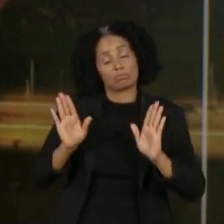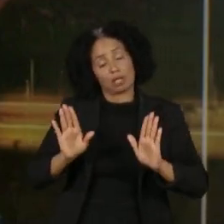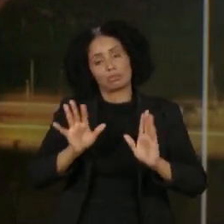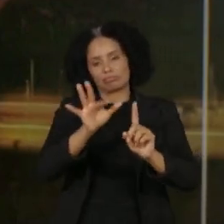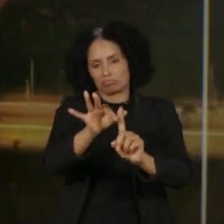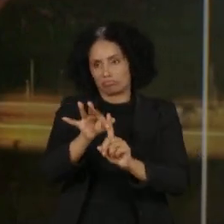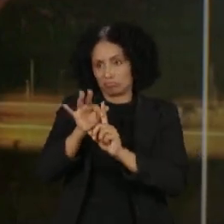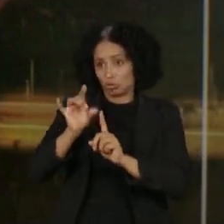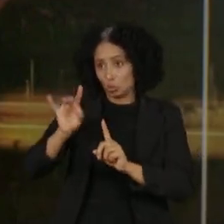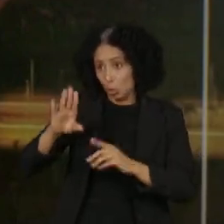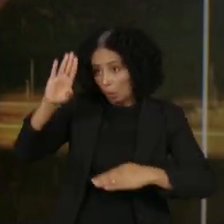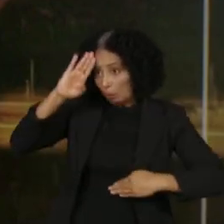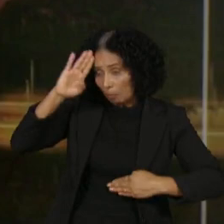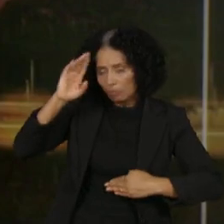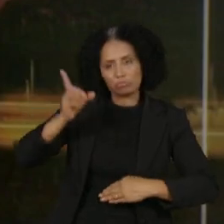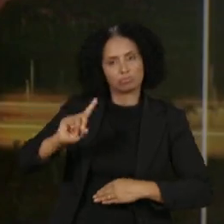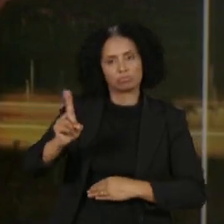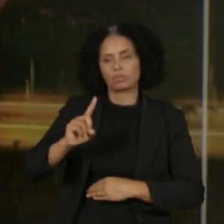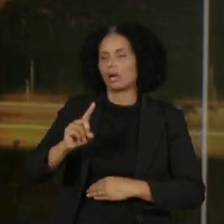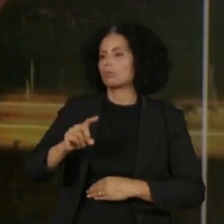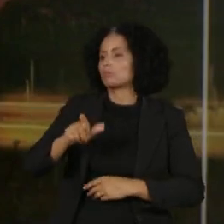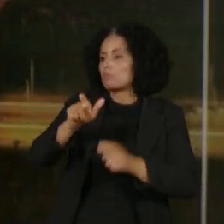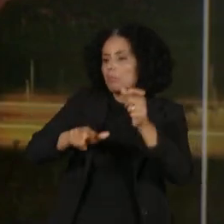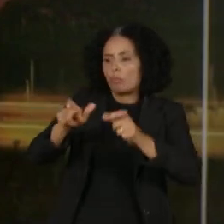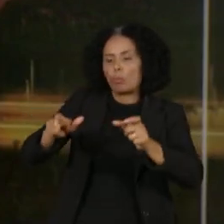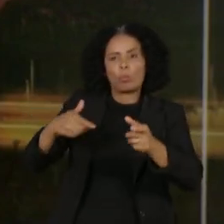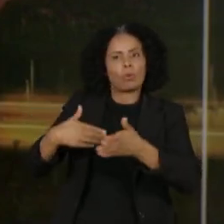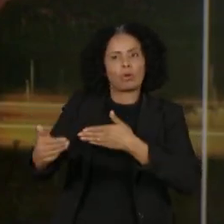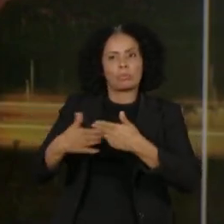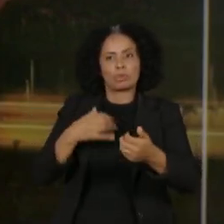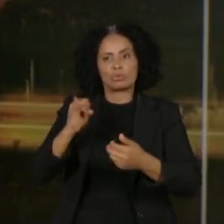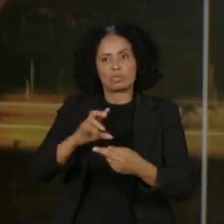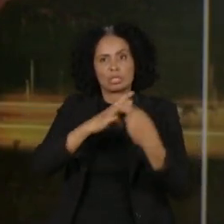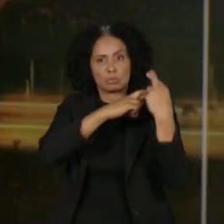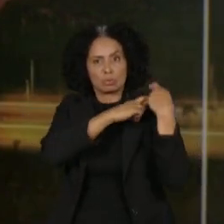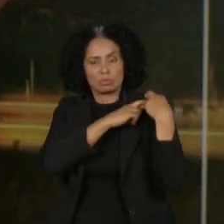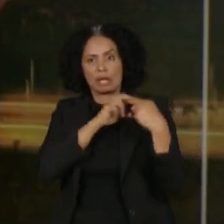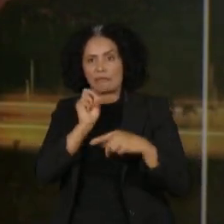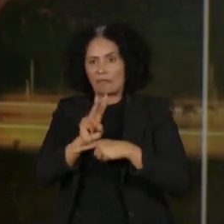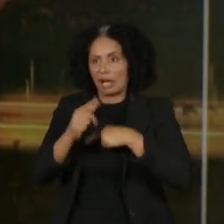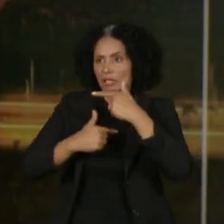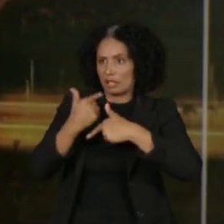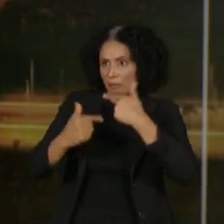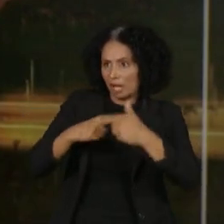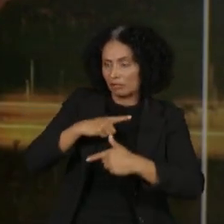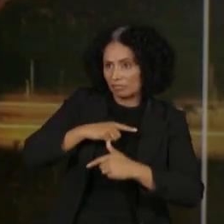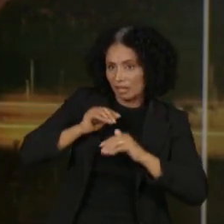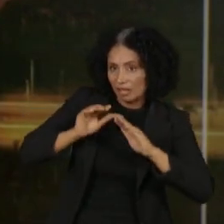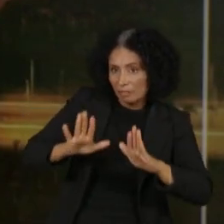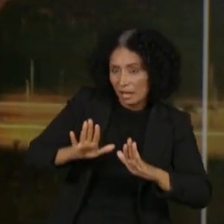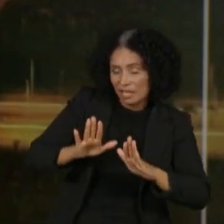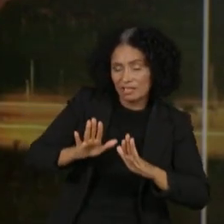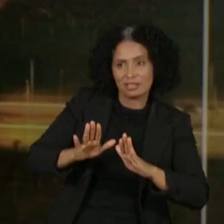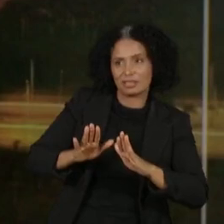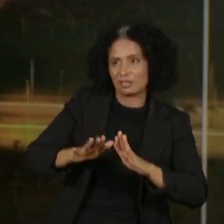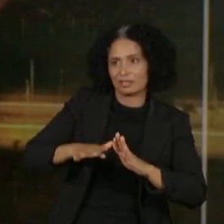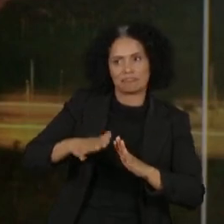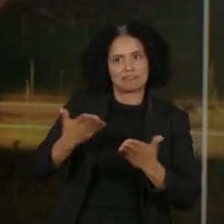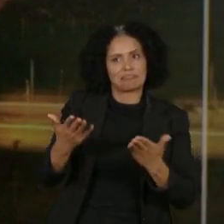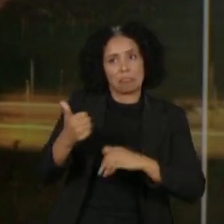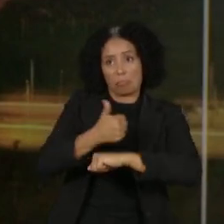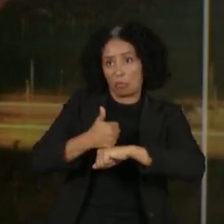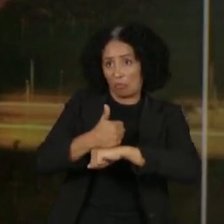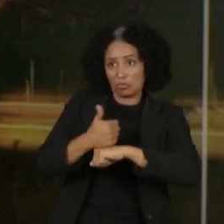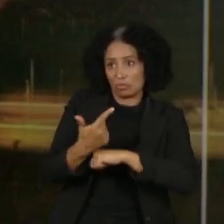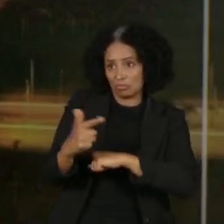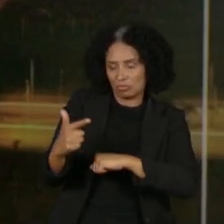civis, se estão apropriados ou não para aquele papel que estavam cumprindo. Aqueles que não estão apropriados naquele papel devem ser